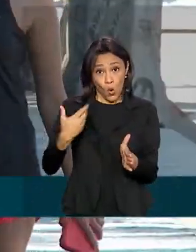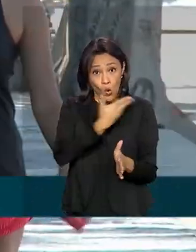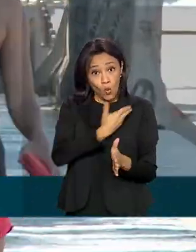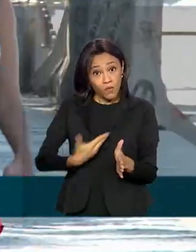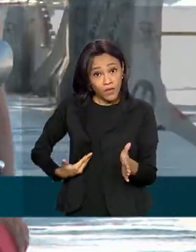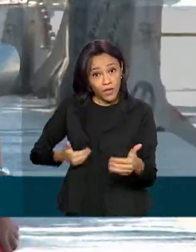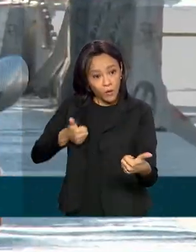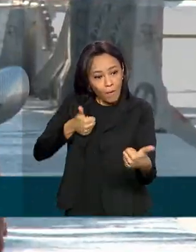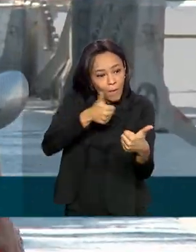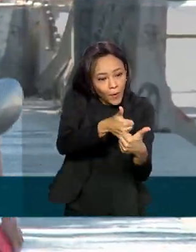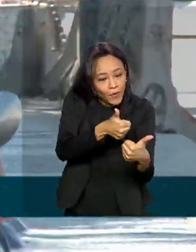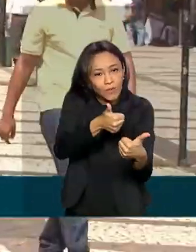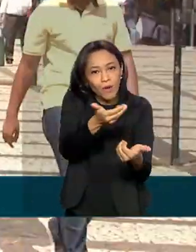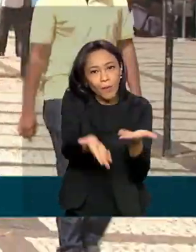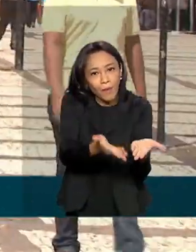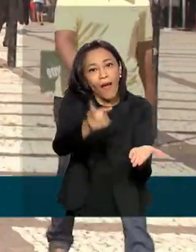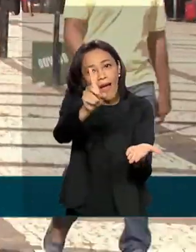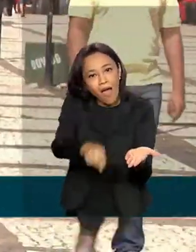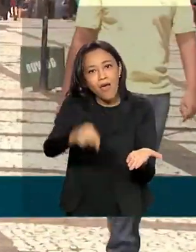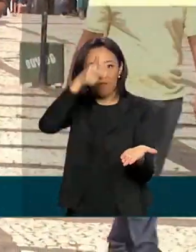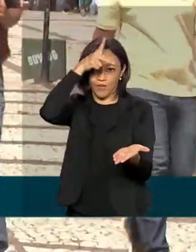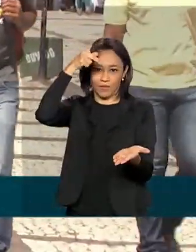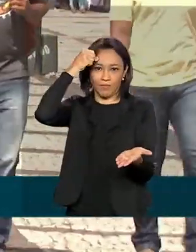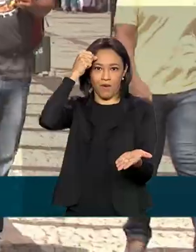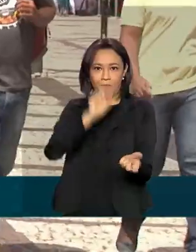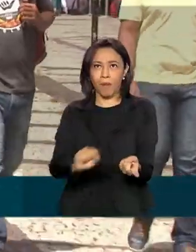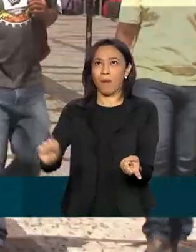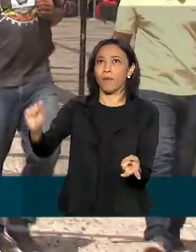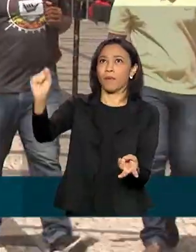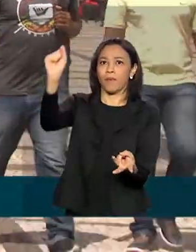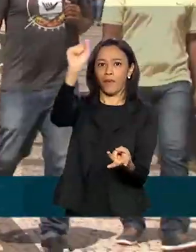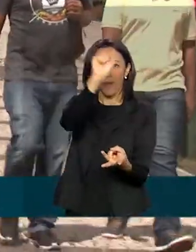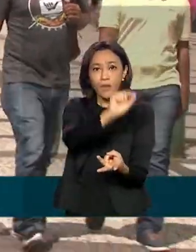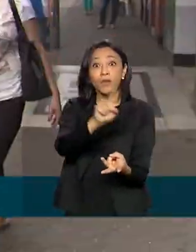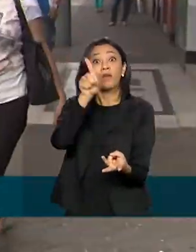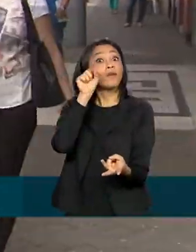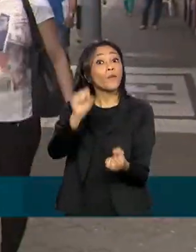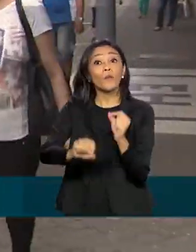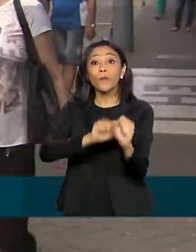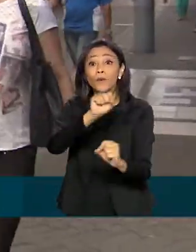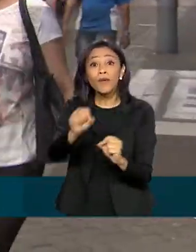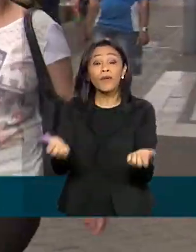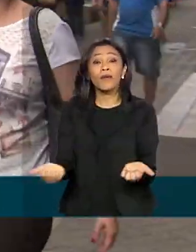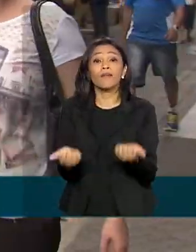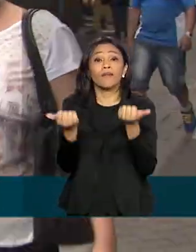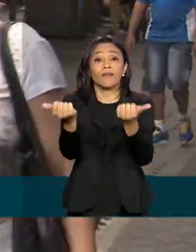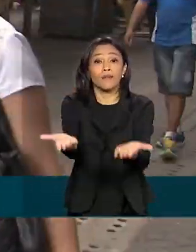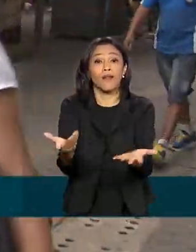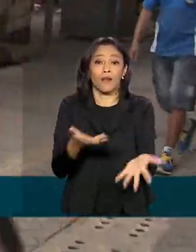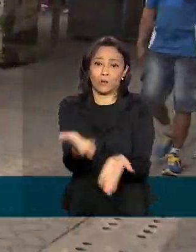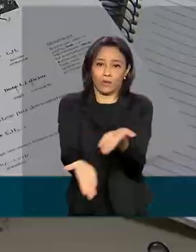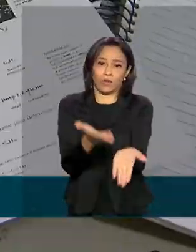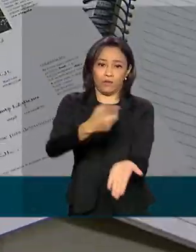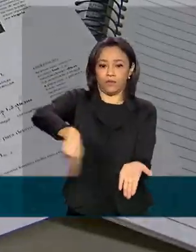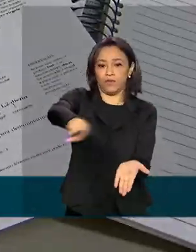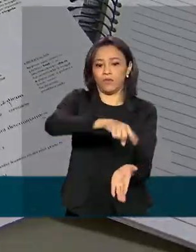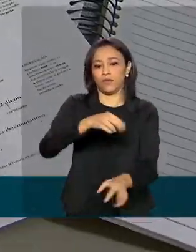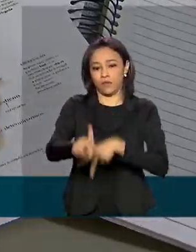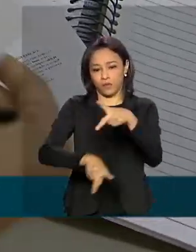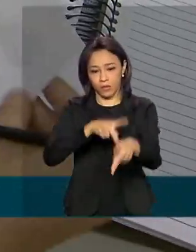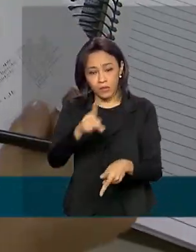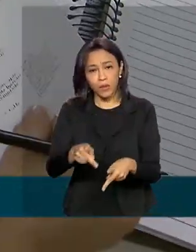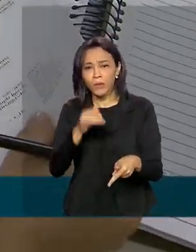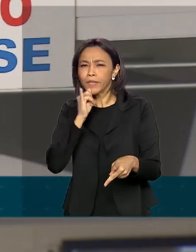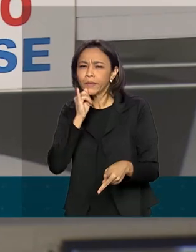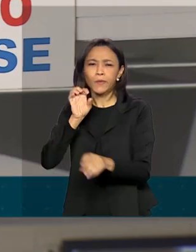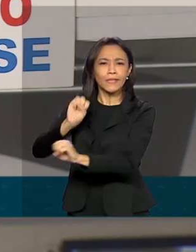cidadão é o municipal. É ele que está na ponta na entrega de grande parte dos serviços à população, como